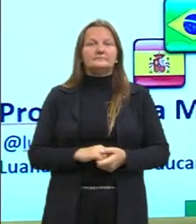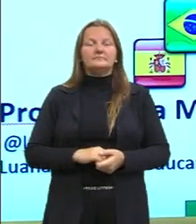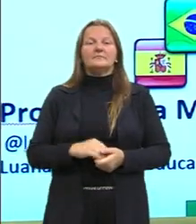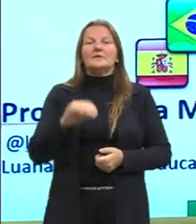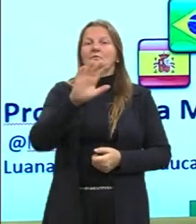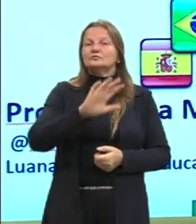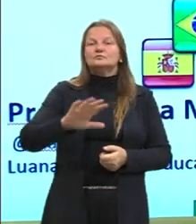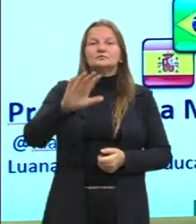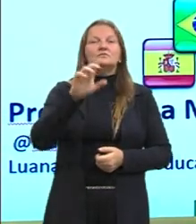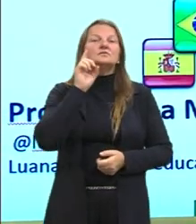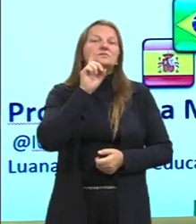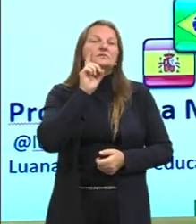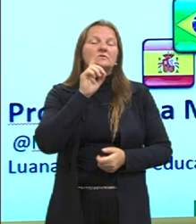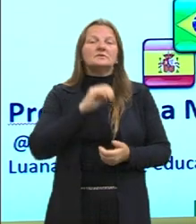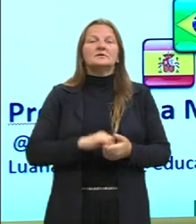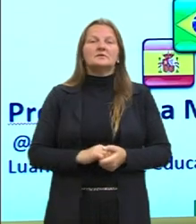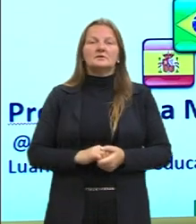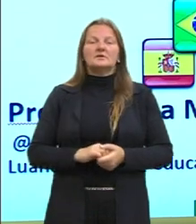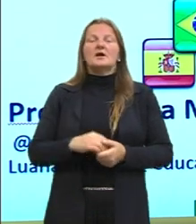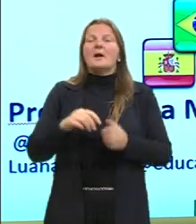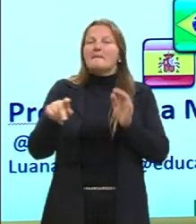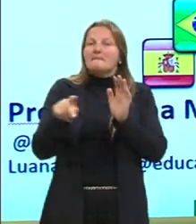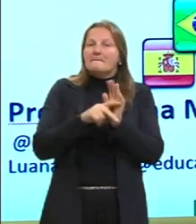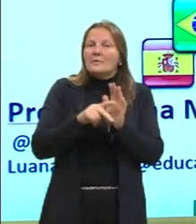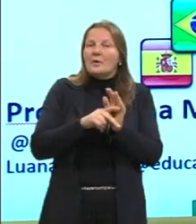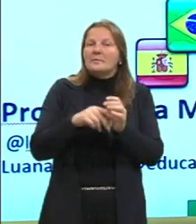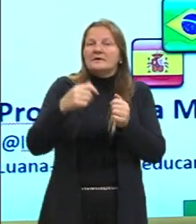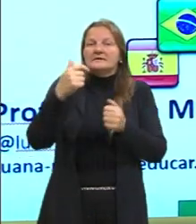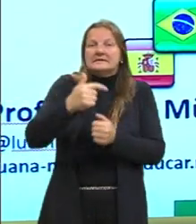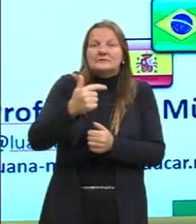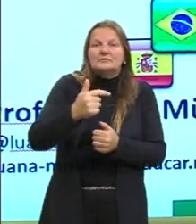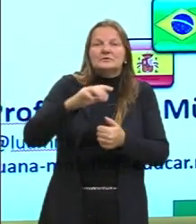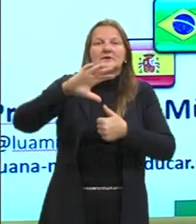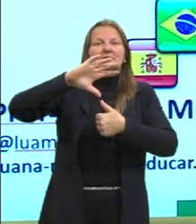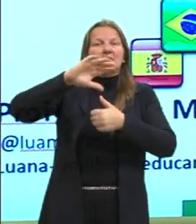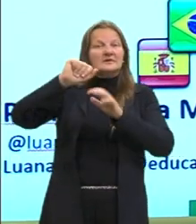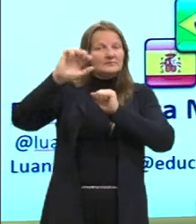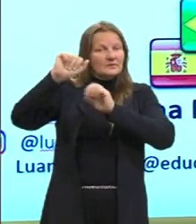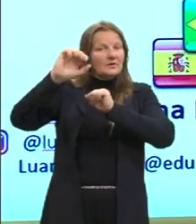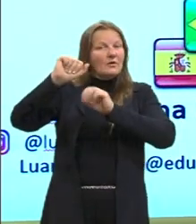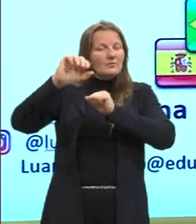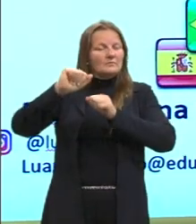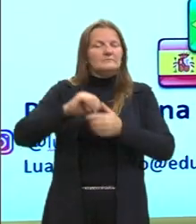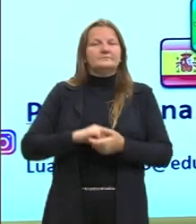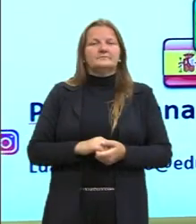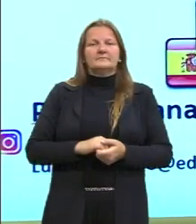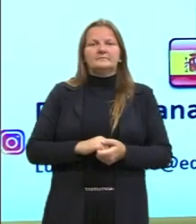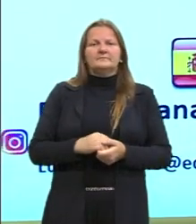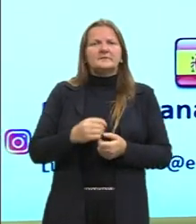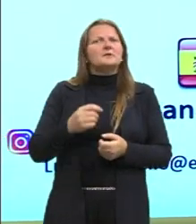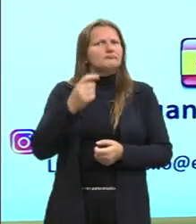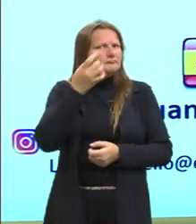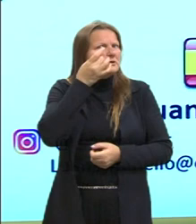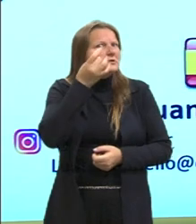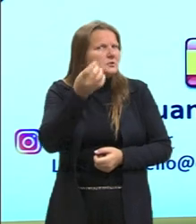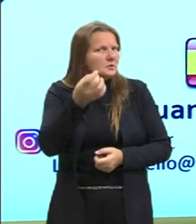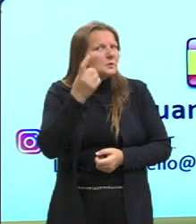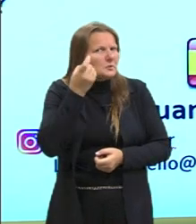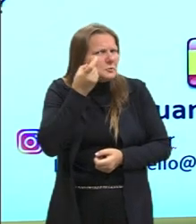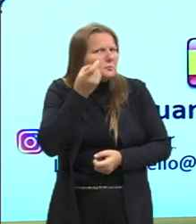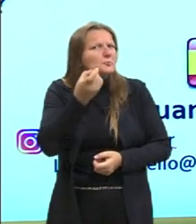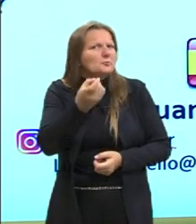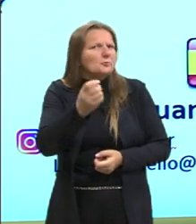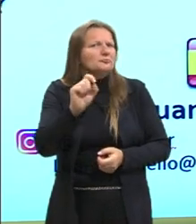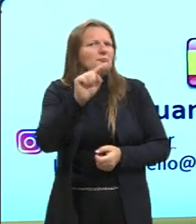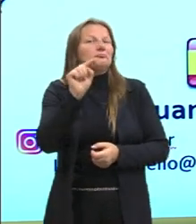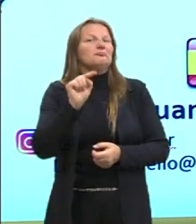temos a língua inglesa, a língua materna. Mas a segunda é a língua espanhola. Isso chama muito a atenção, porque também tem